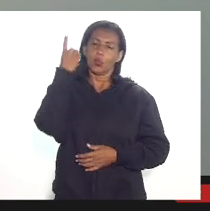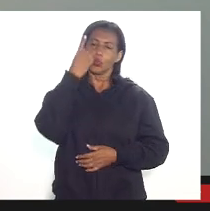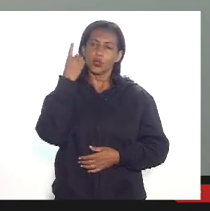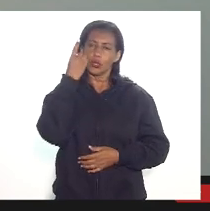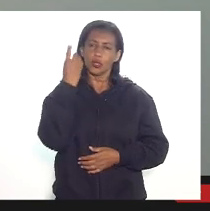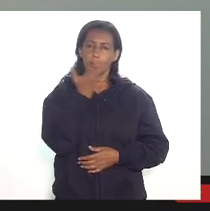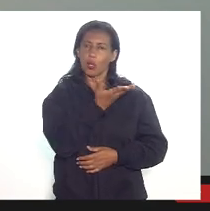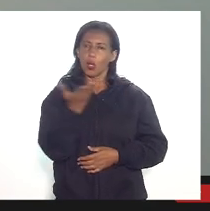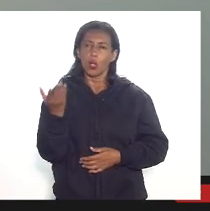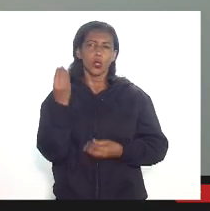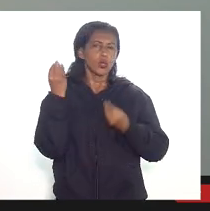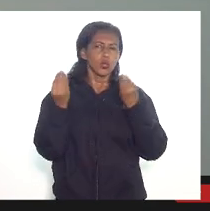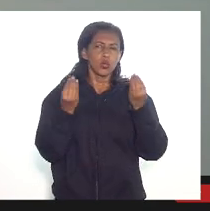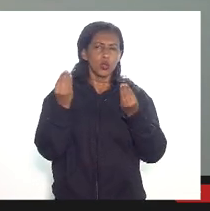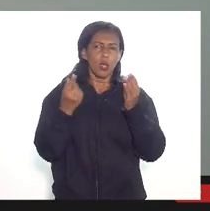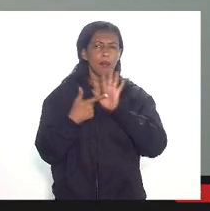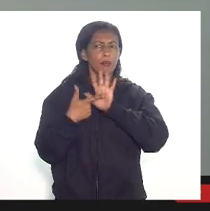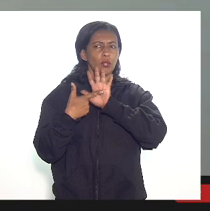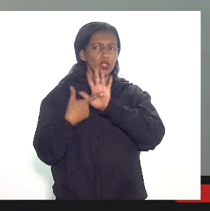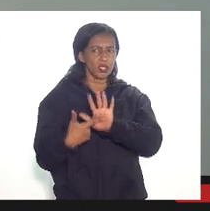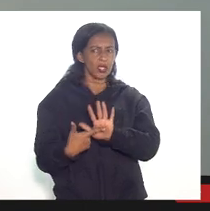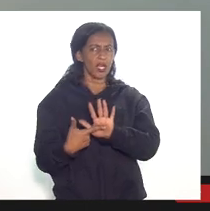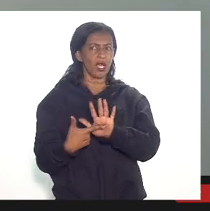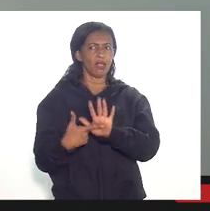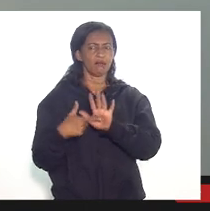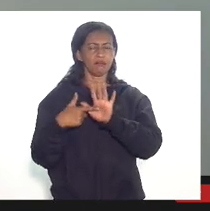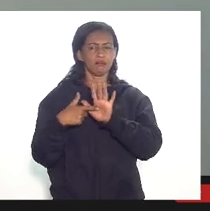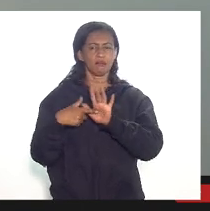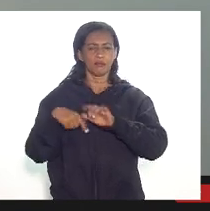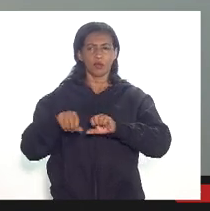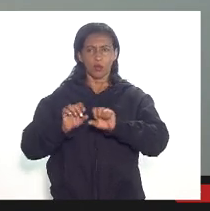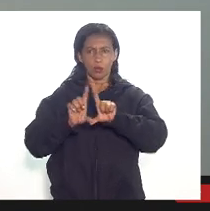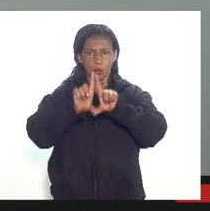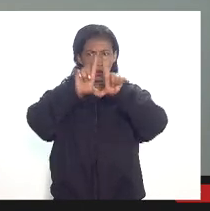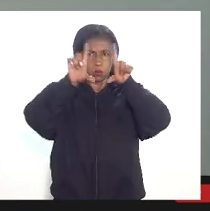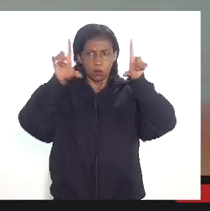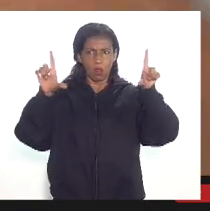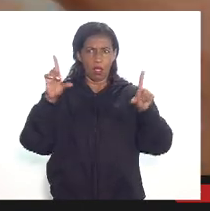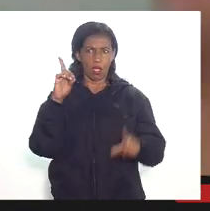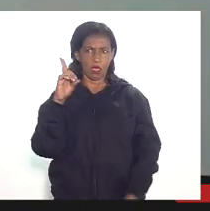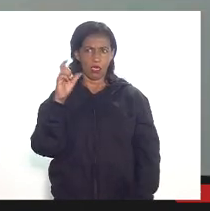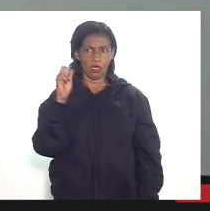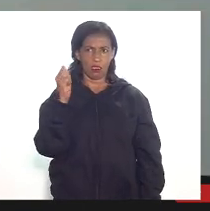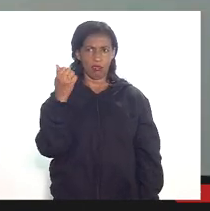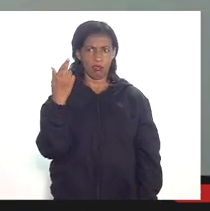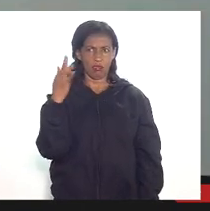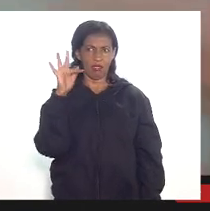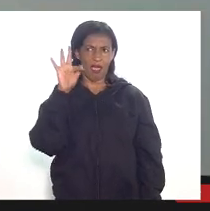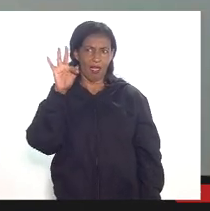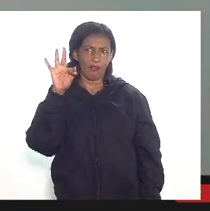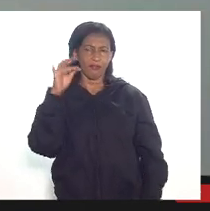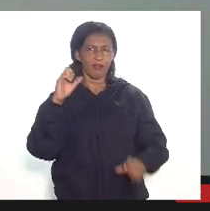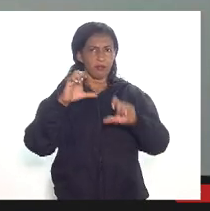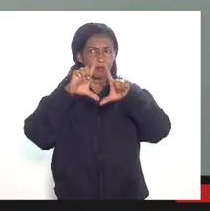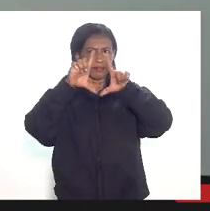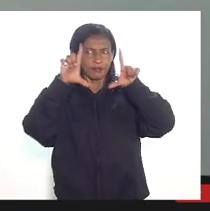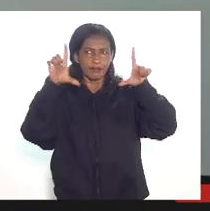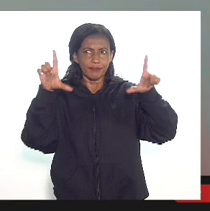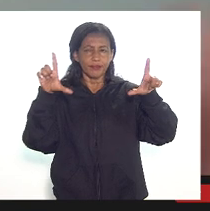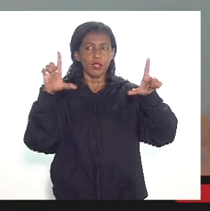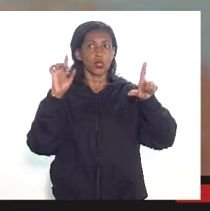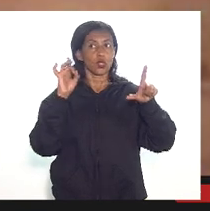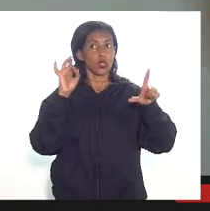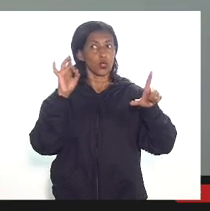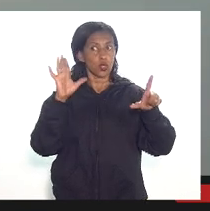o jeito grosseiro de um DAP eu estou aqui ampliando só para os senhores terem uma noção espero que não tenha sigilo nada disso porque